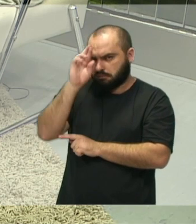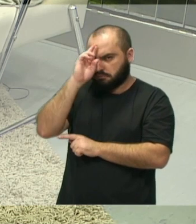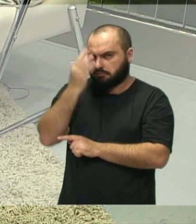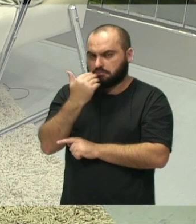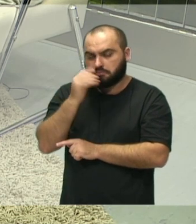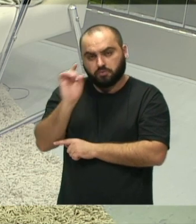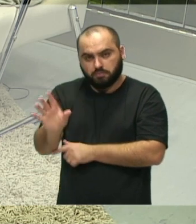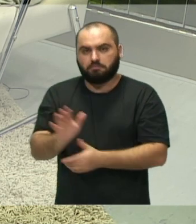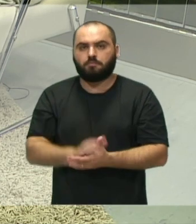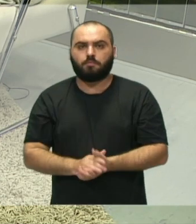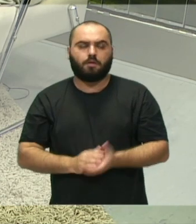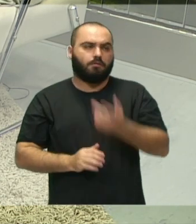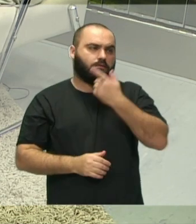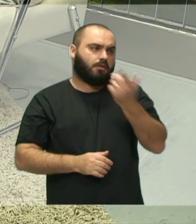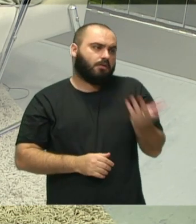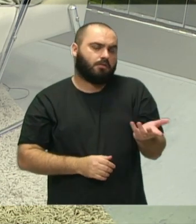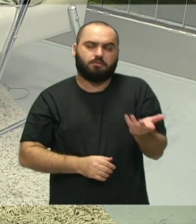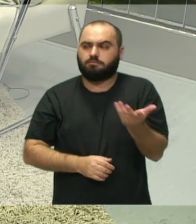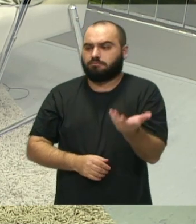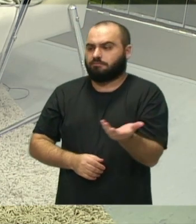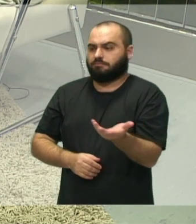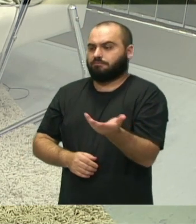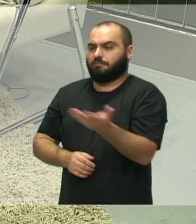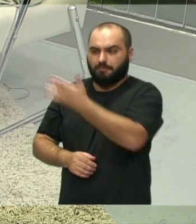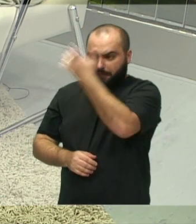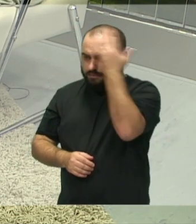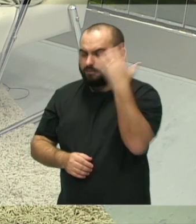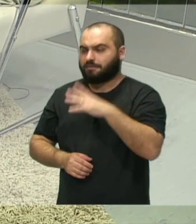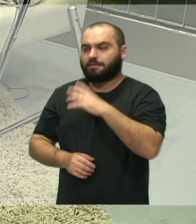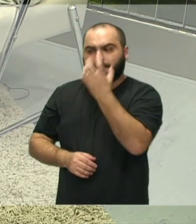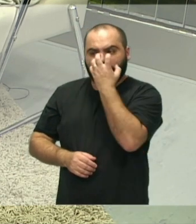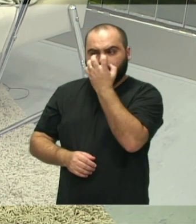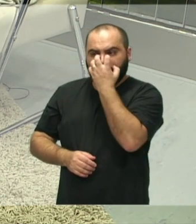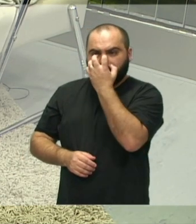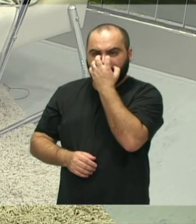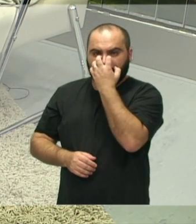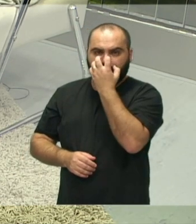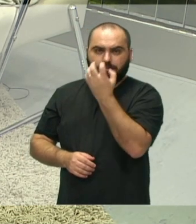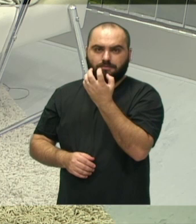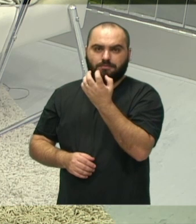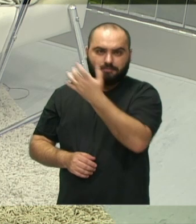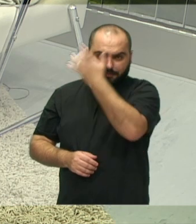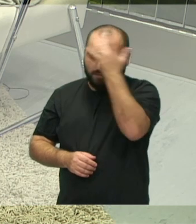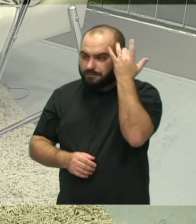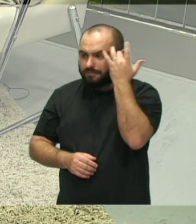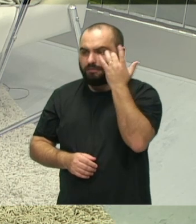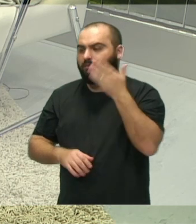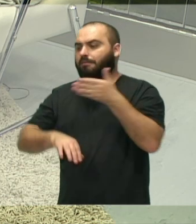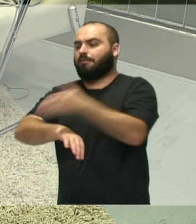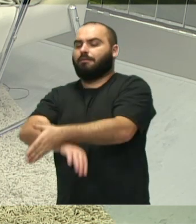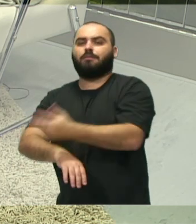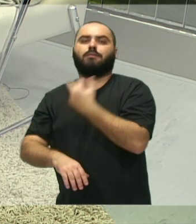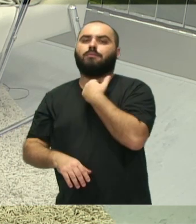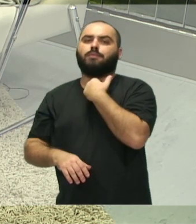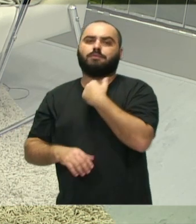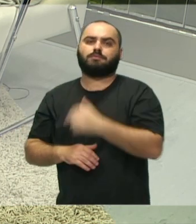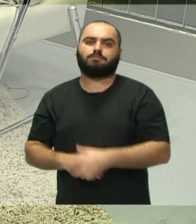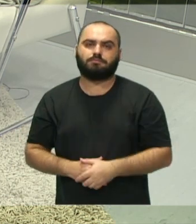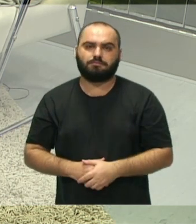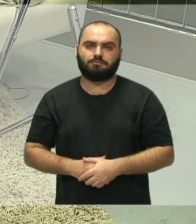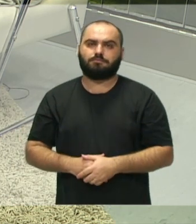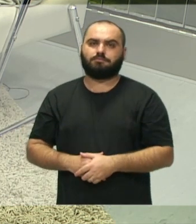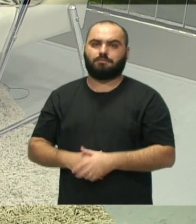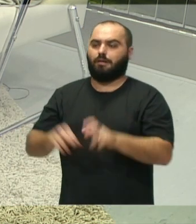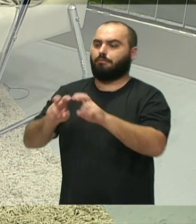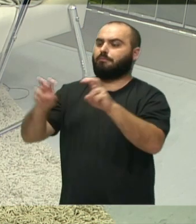E, poxa, eu não posso deixar eles entrarem aqui. E agora, no verão, ele é obrigado a deixar as pessoas lá fora, no sol, colocou uma mesa. Imagina,